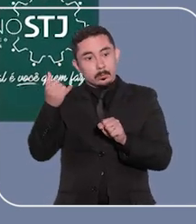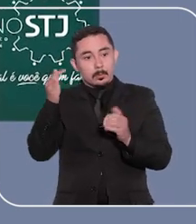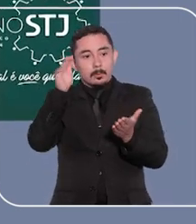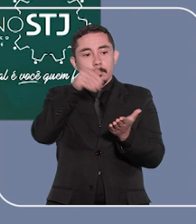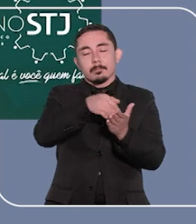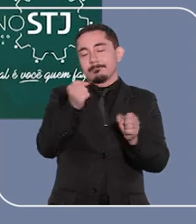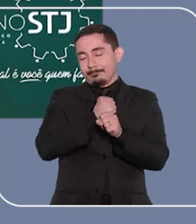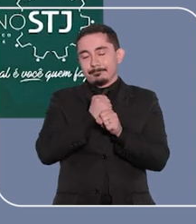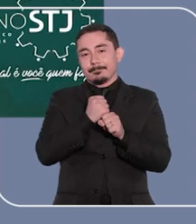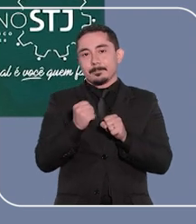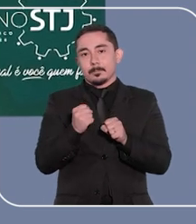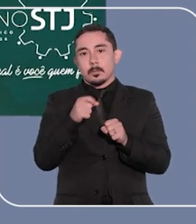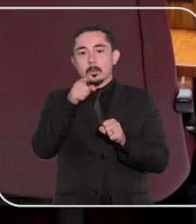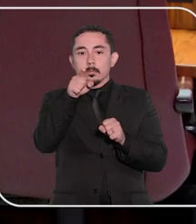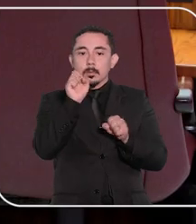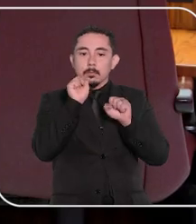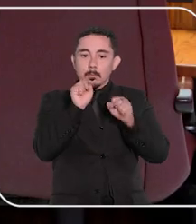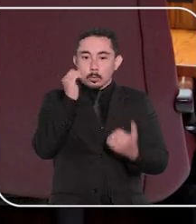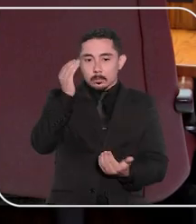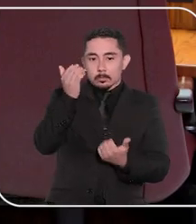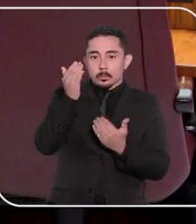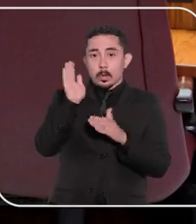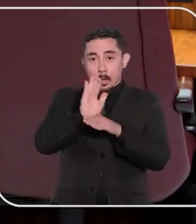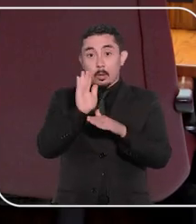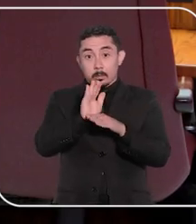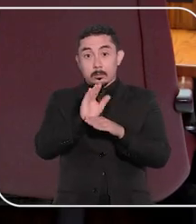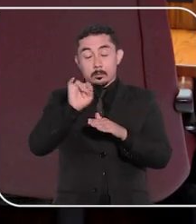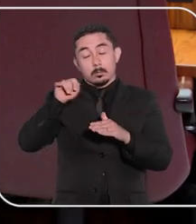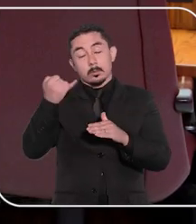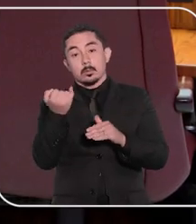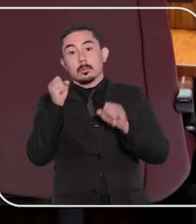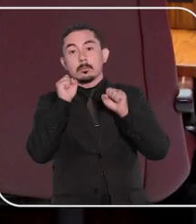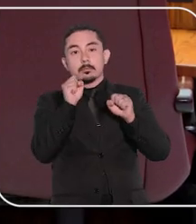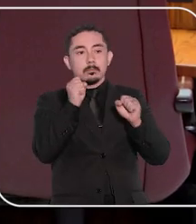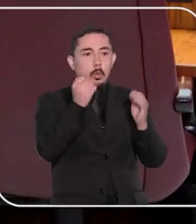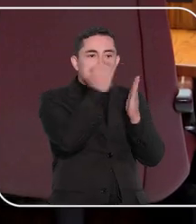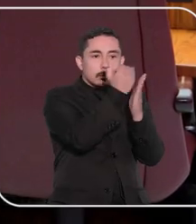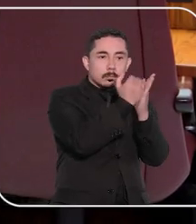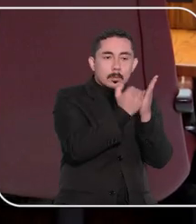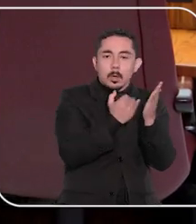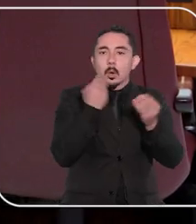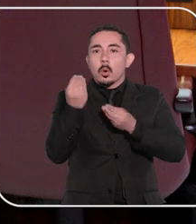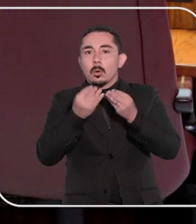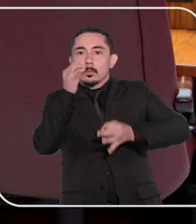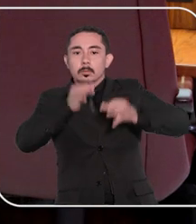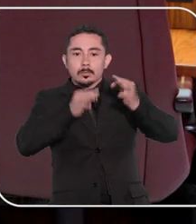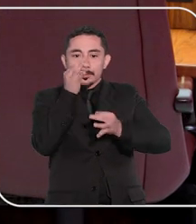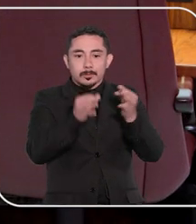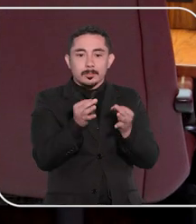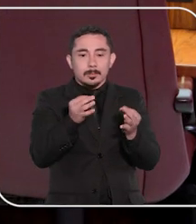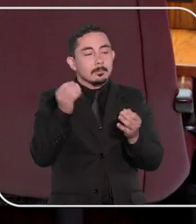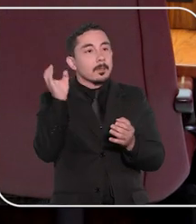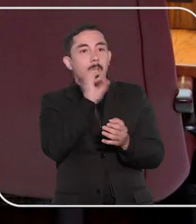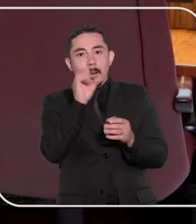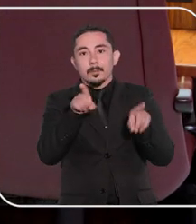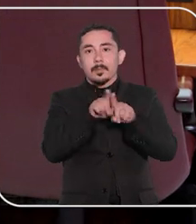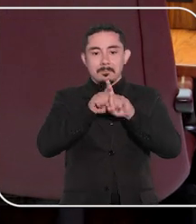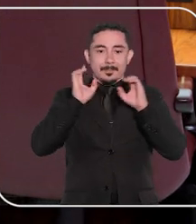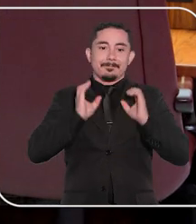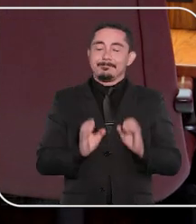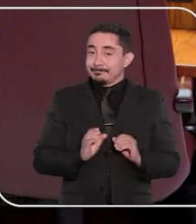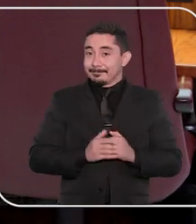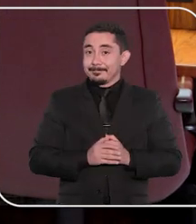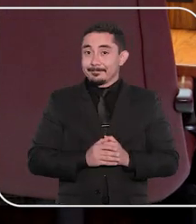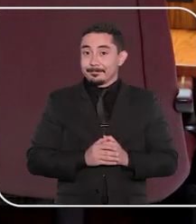Nacional de Justiça no final do ano. Com a sua participação, o STJ consegue traçar planos para oferecer uma justiça cada vez mais